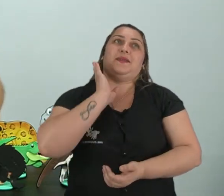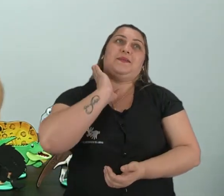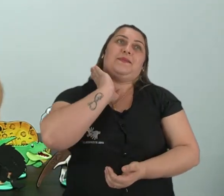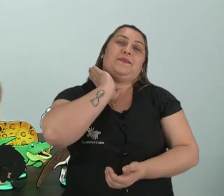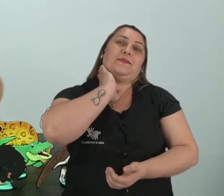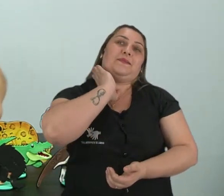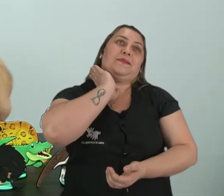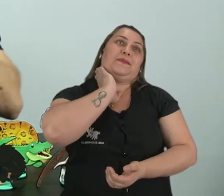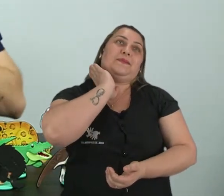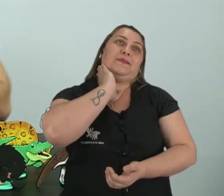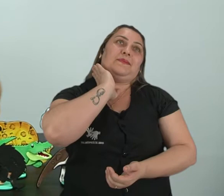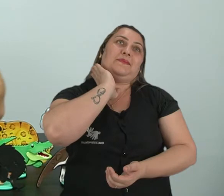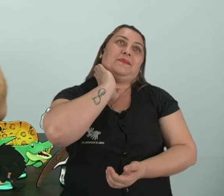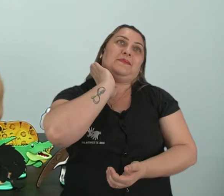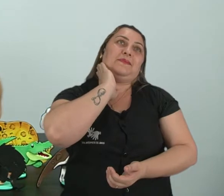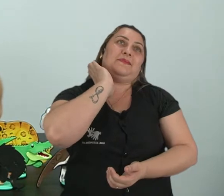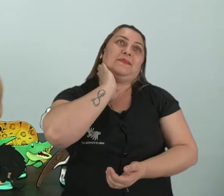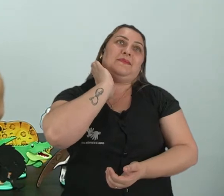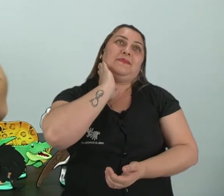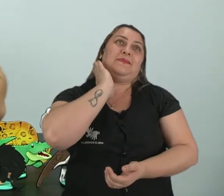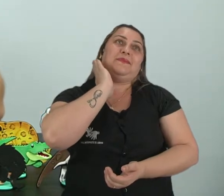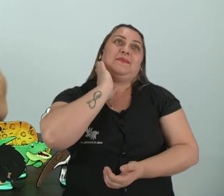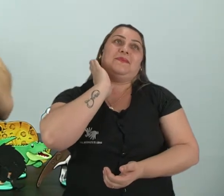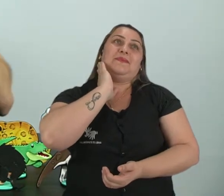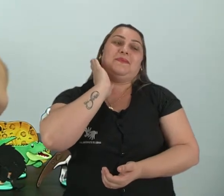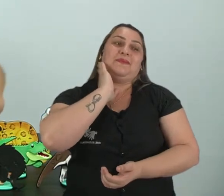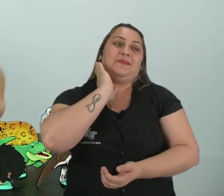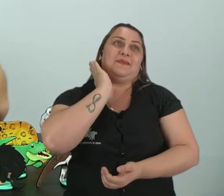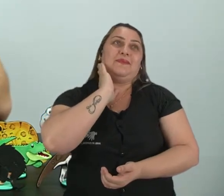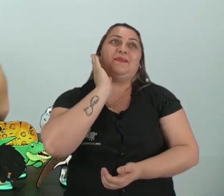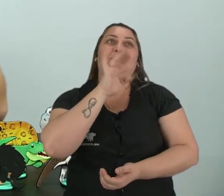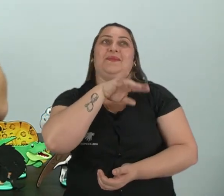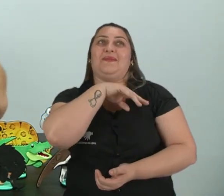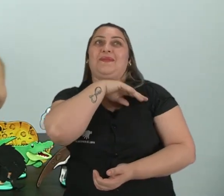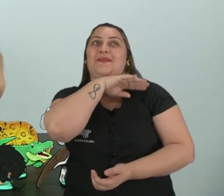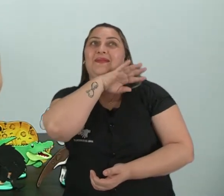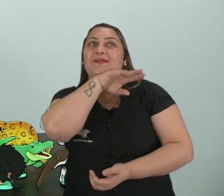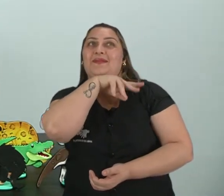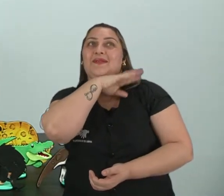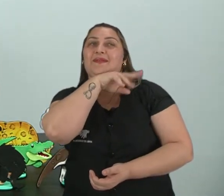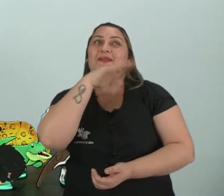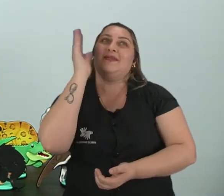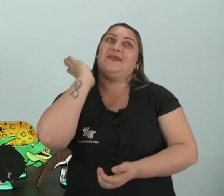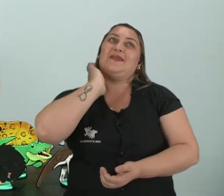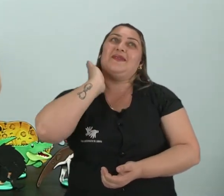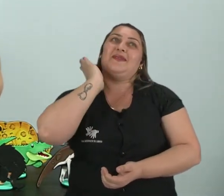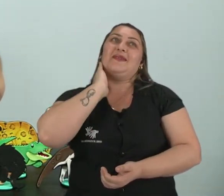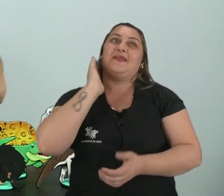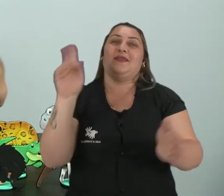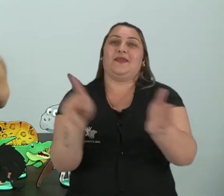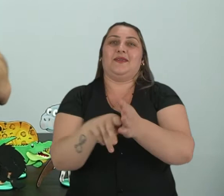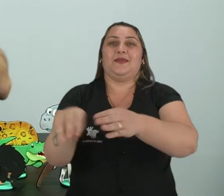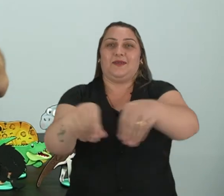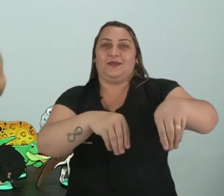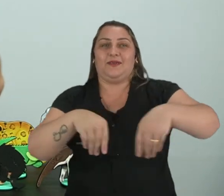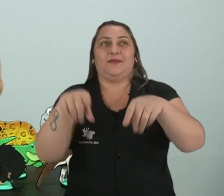É o bicho-preguiça. O bicho-preguiça, ele é terrestre.